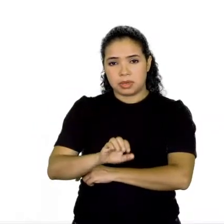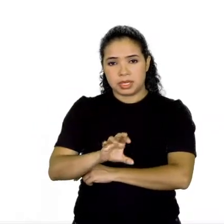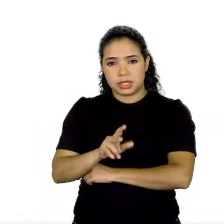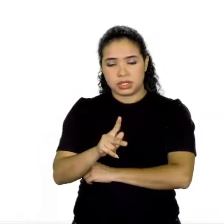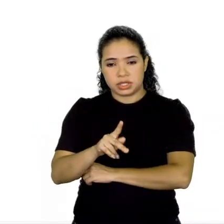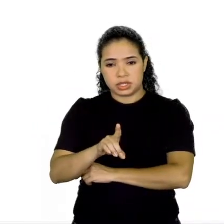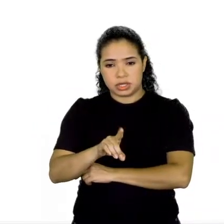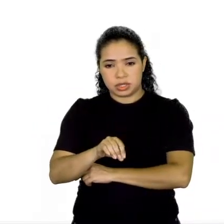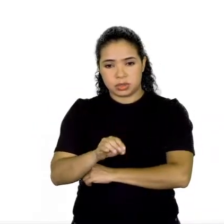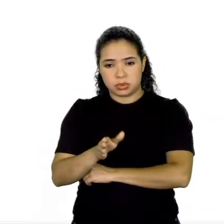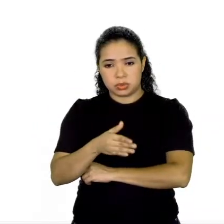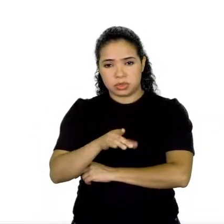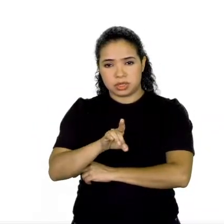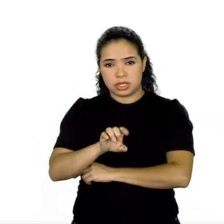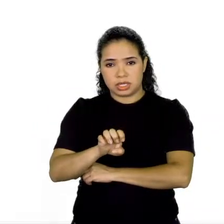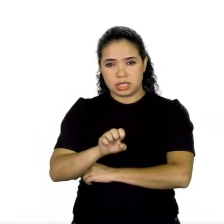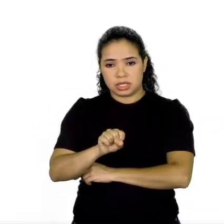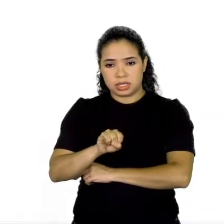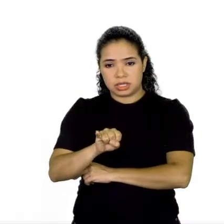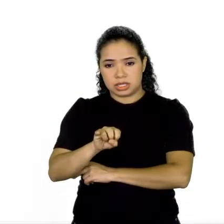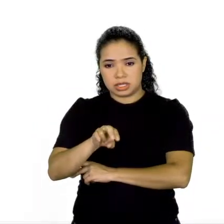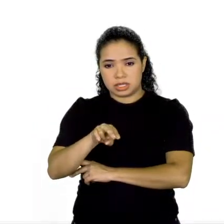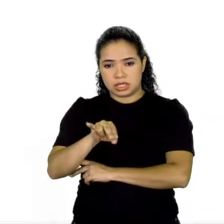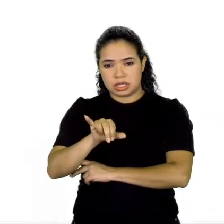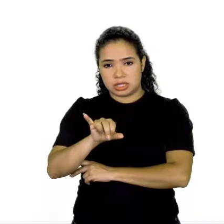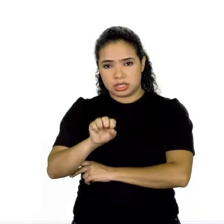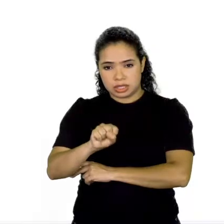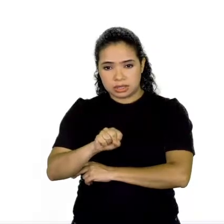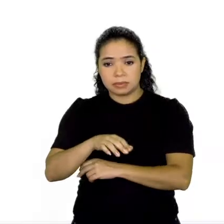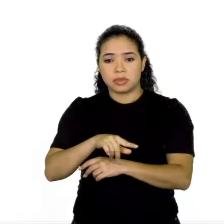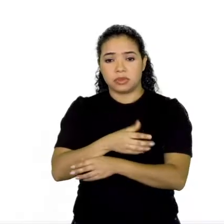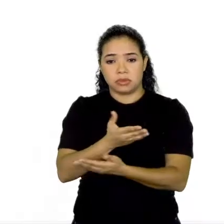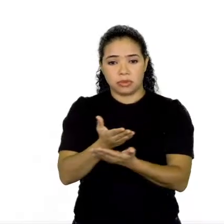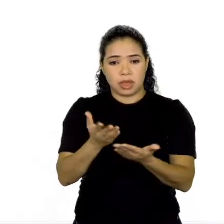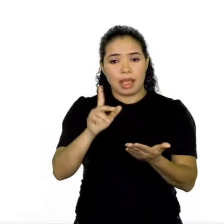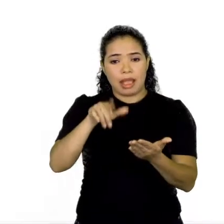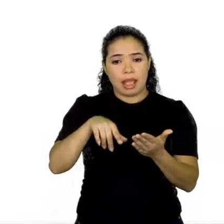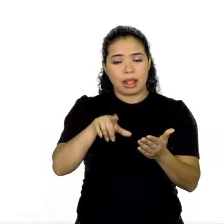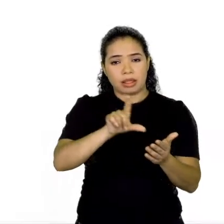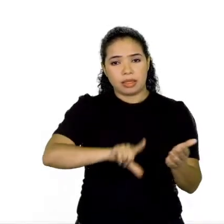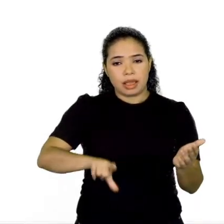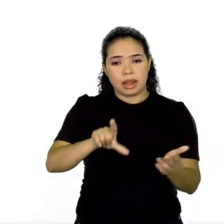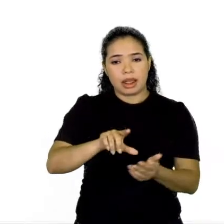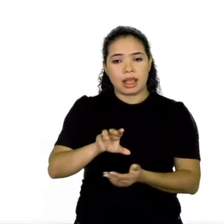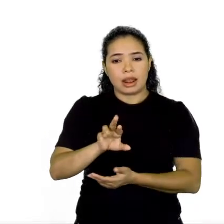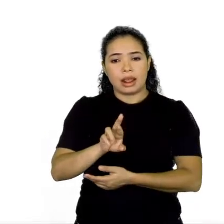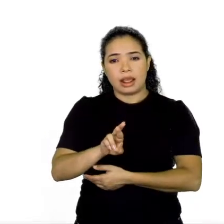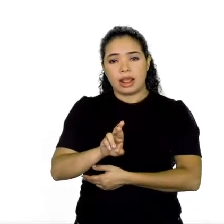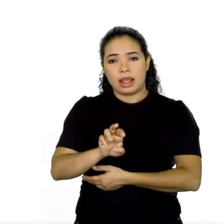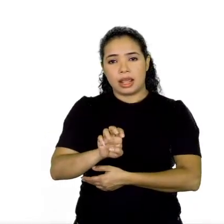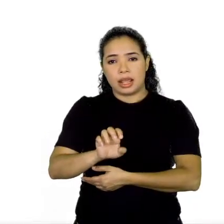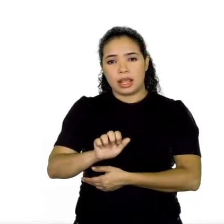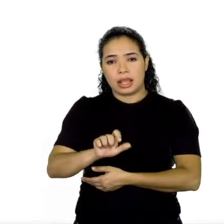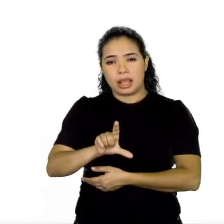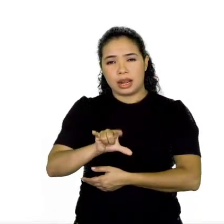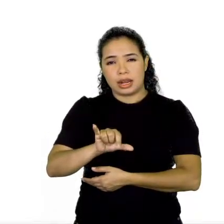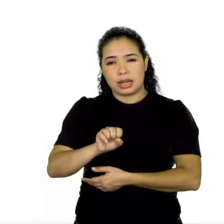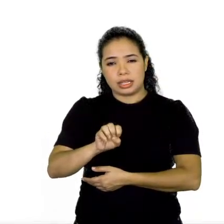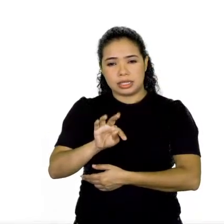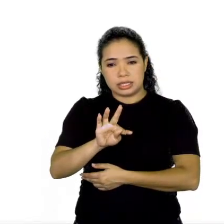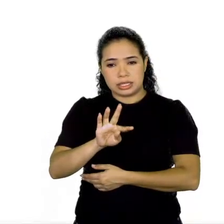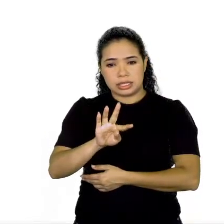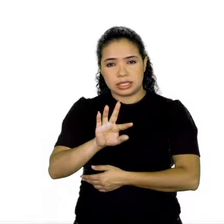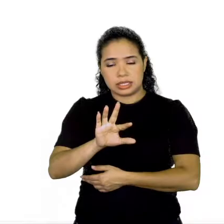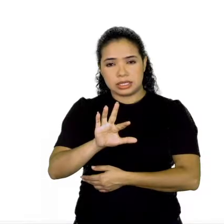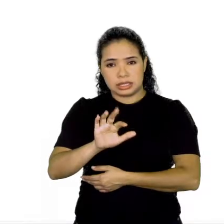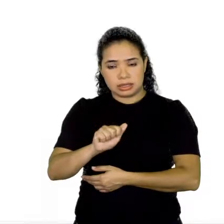Literária Realismo, que vocês vão estudar um pouquinho mais na frente, no ensino médio sobre as escolas literárias. O